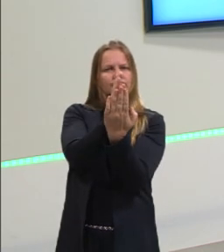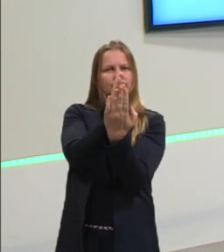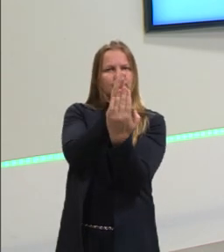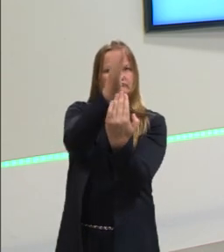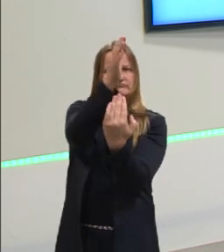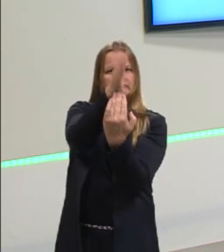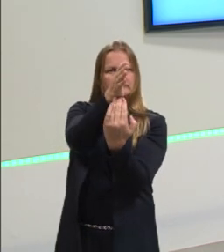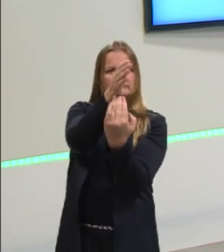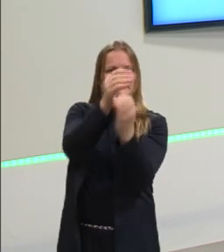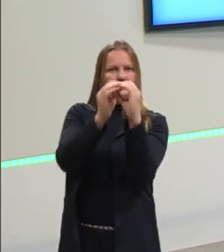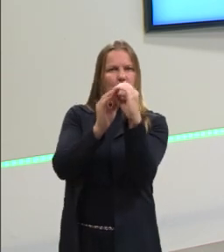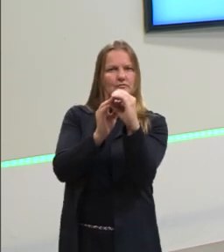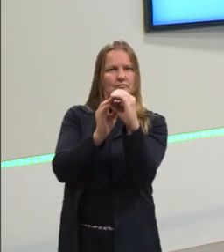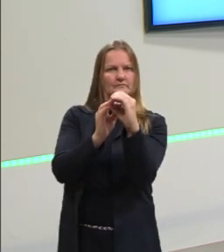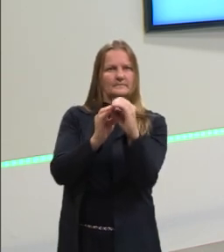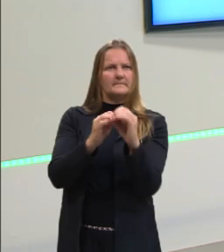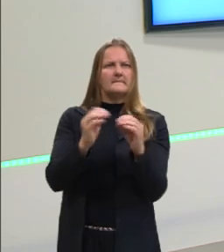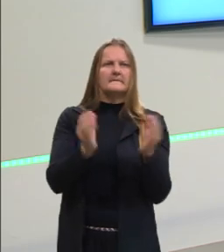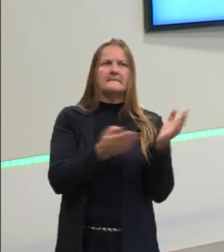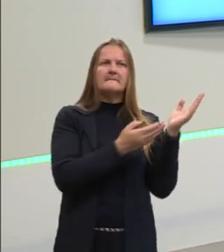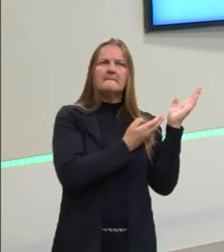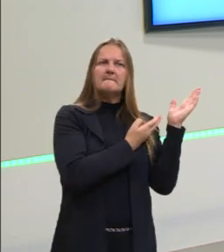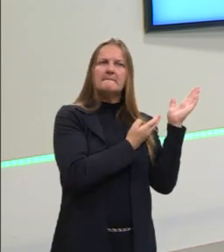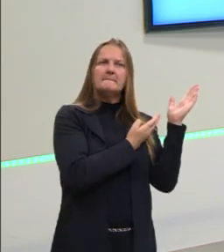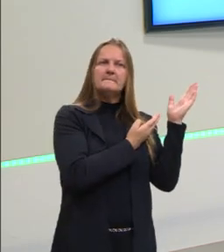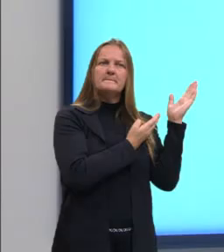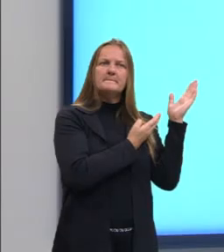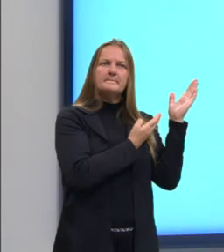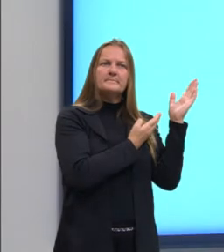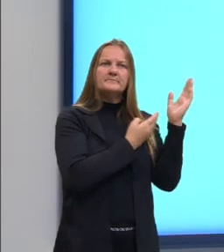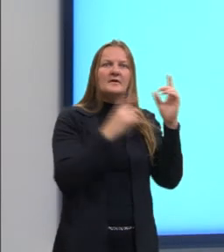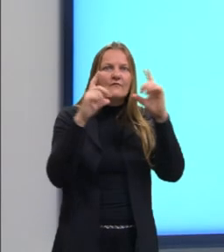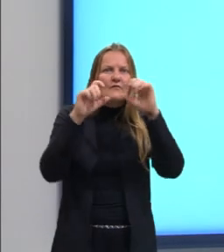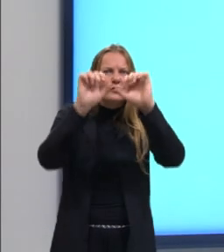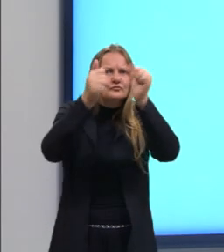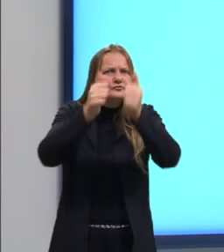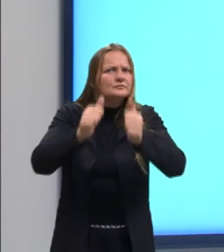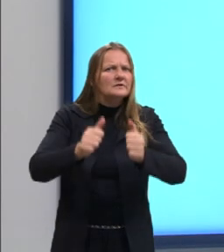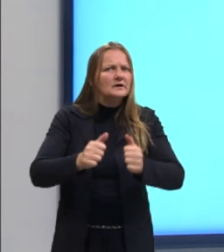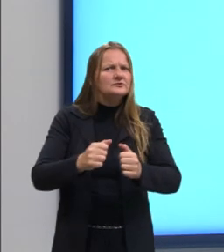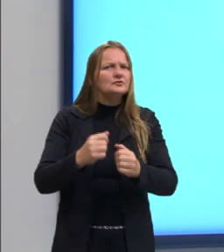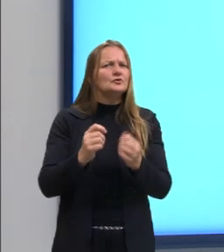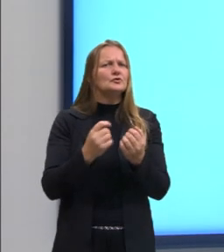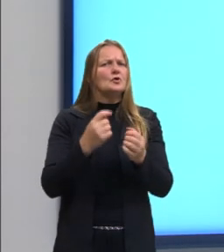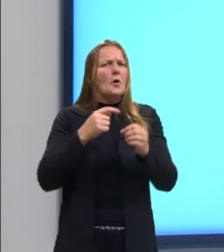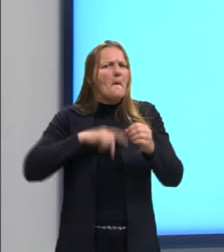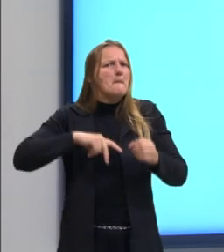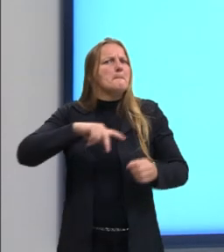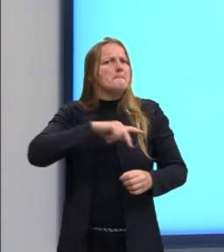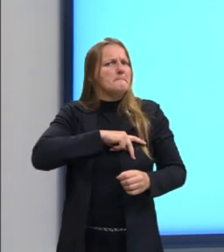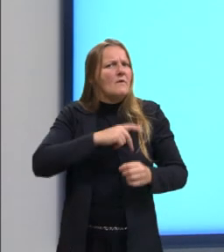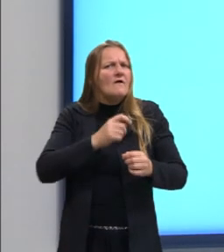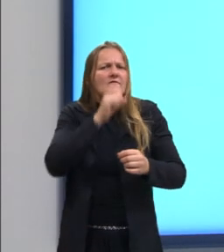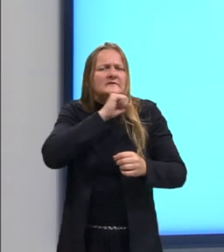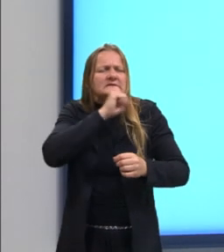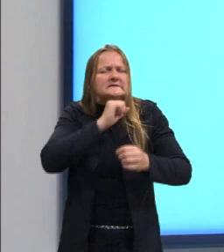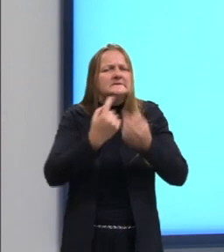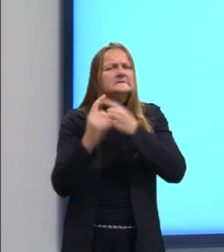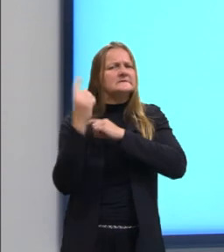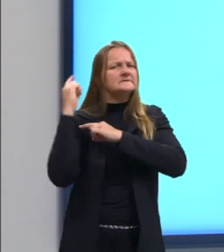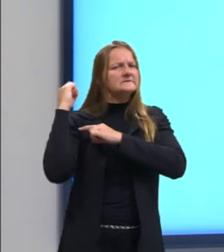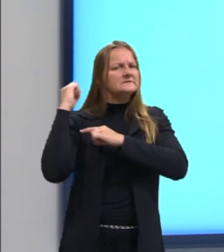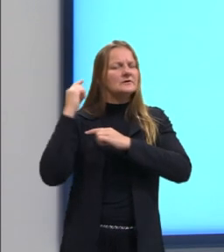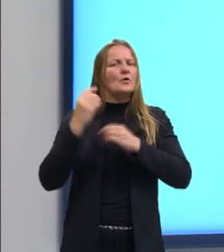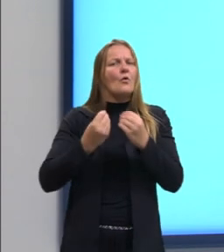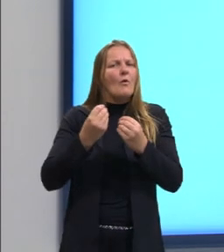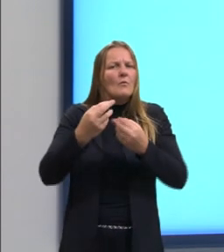algumas imagens para ilustrar exatamente isso, a questão das civilizações primitivas e de como a